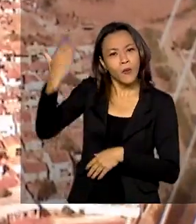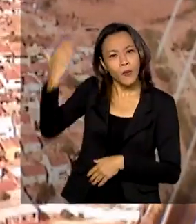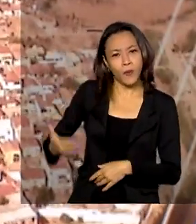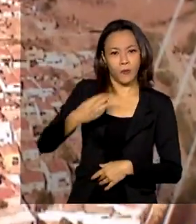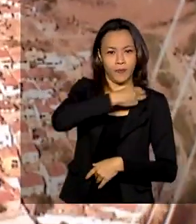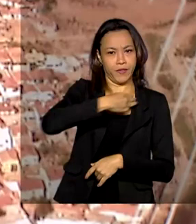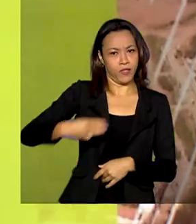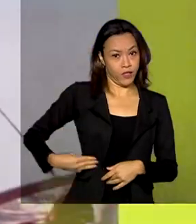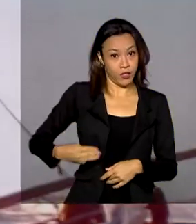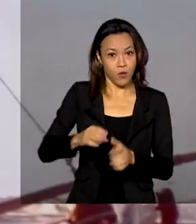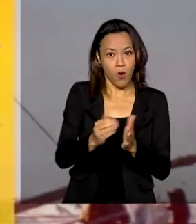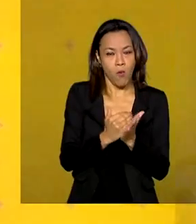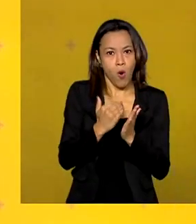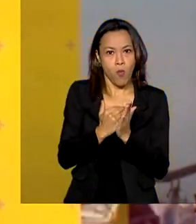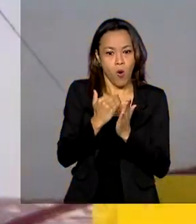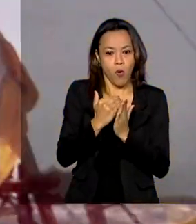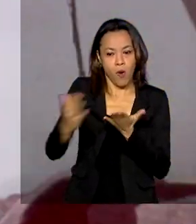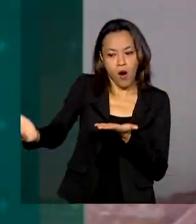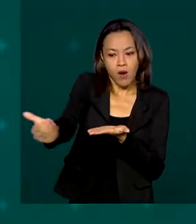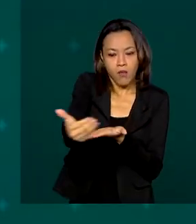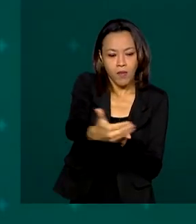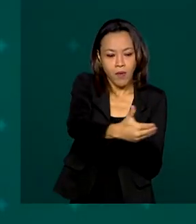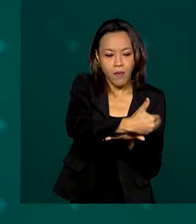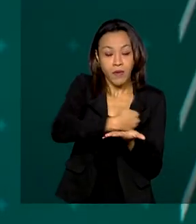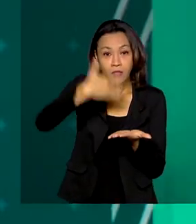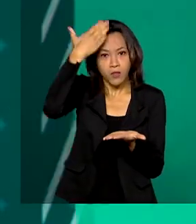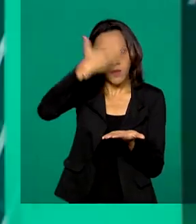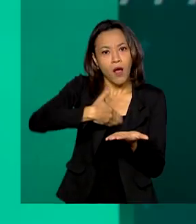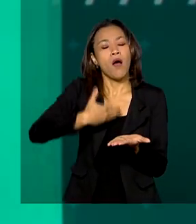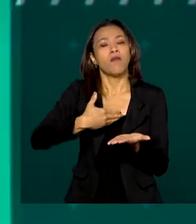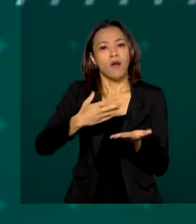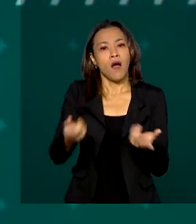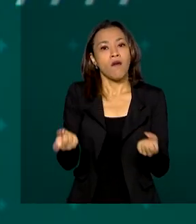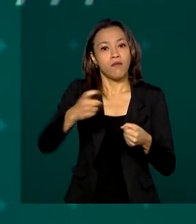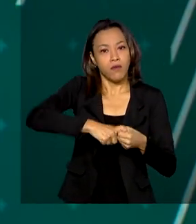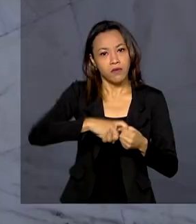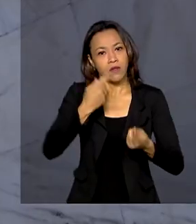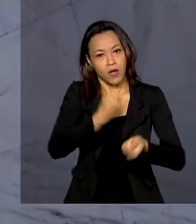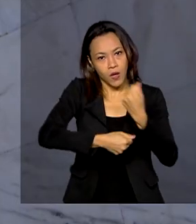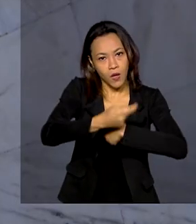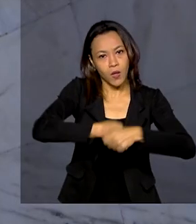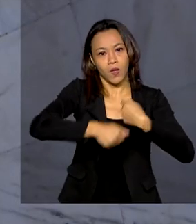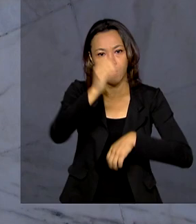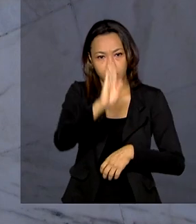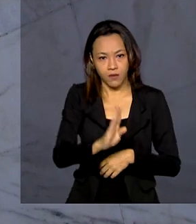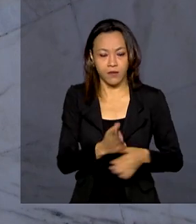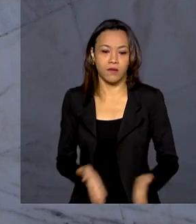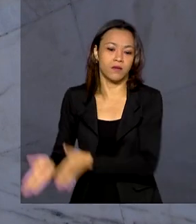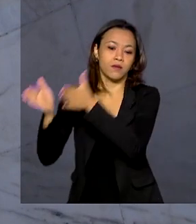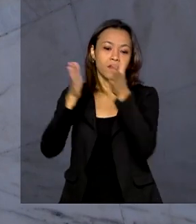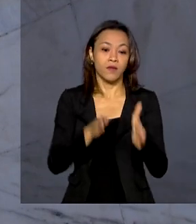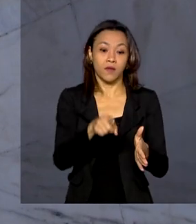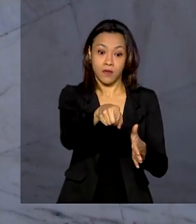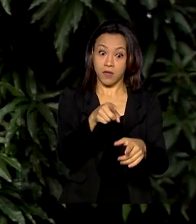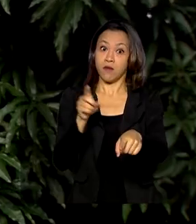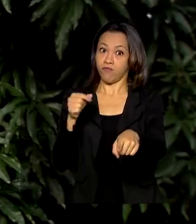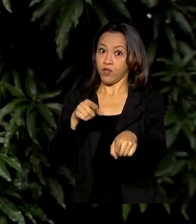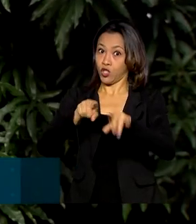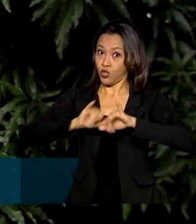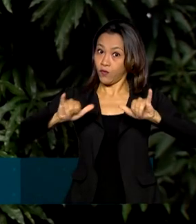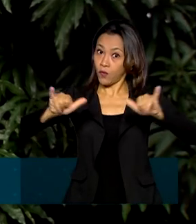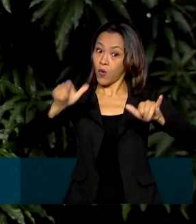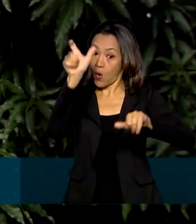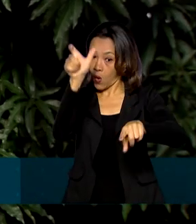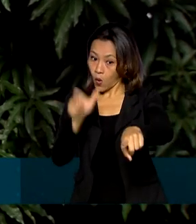crescimento da arrecadação mostra a retomada da economia brasileira. A Receita Federal divulgou a